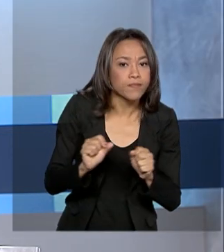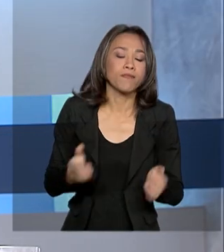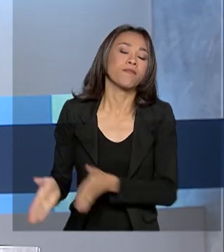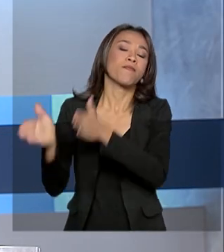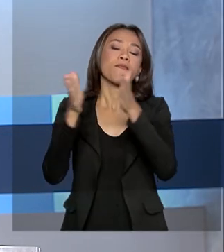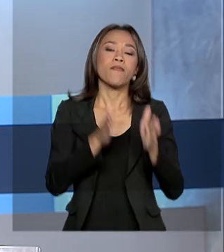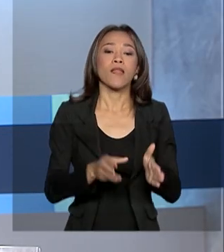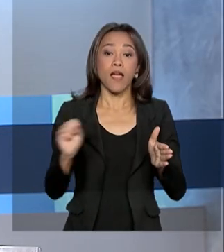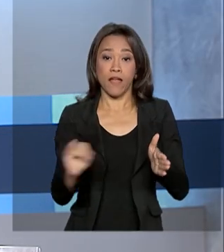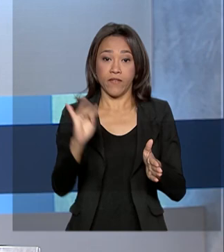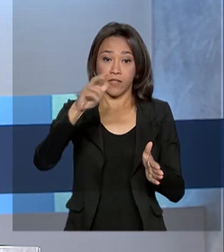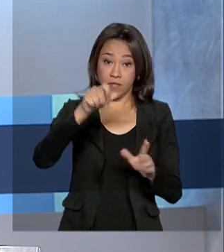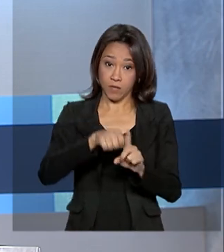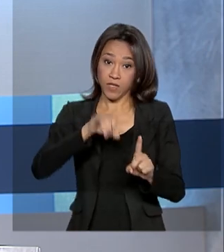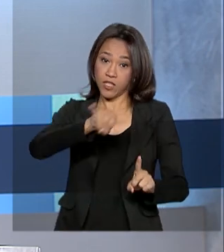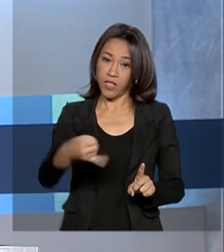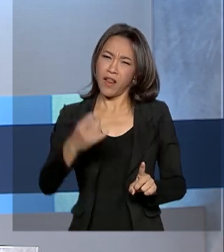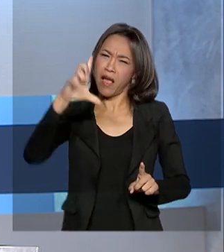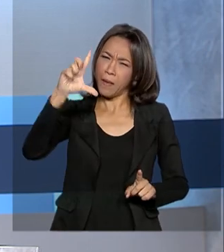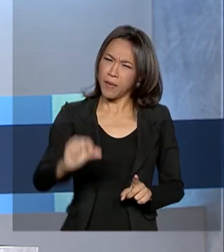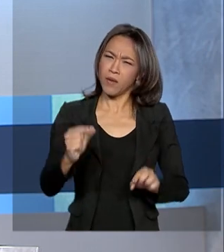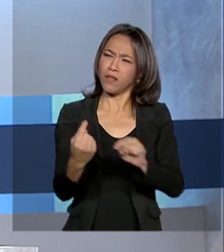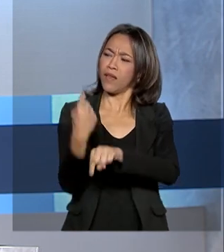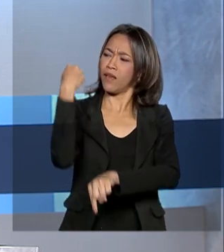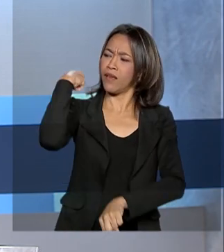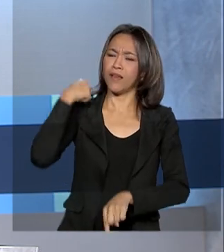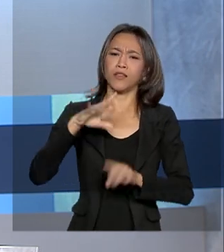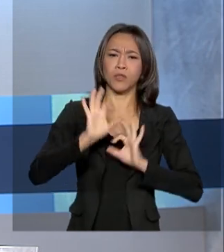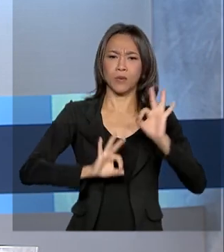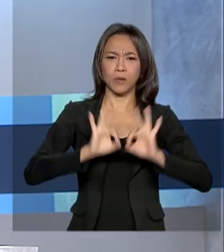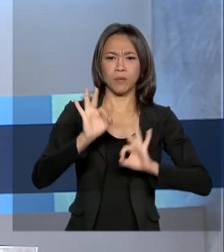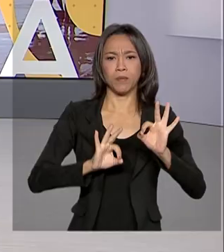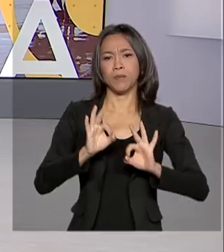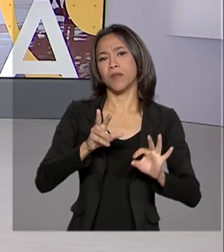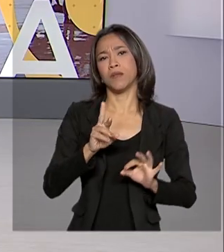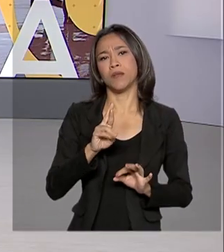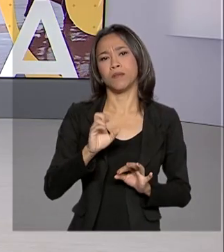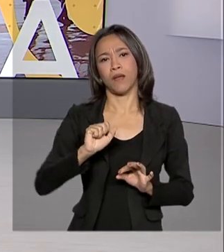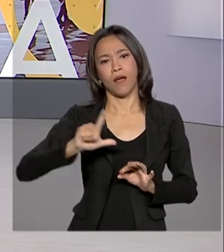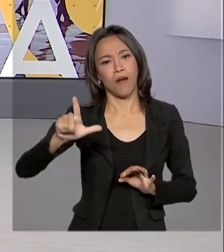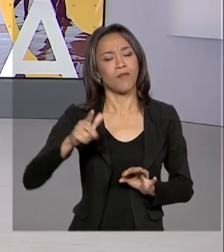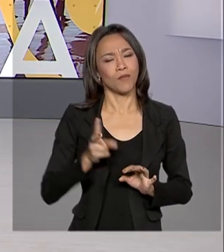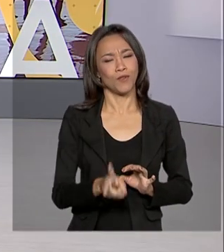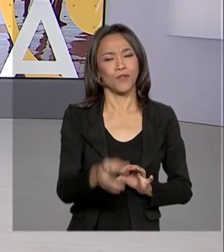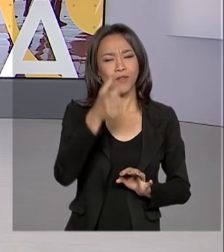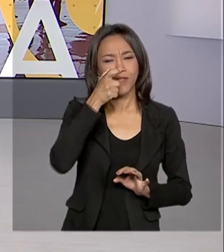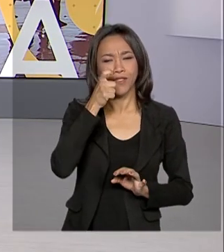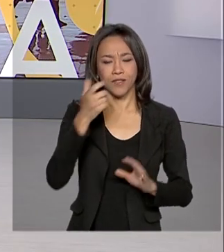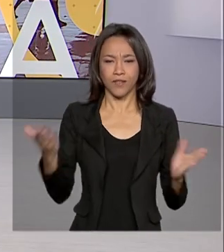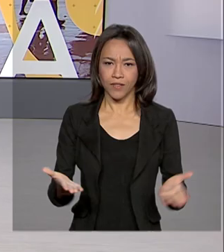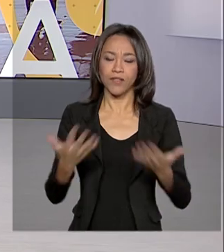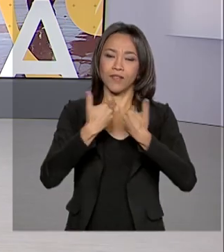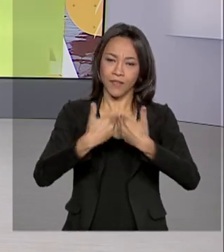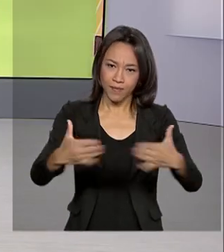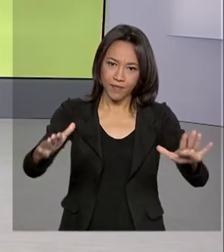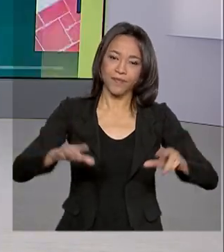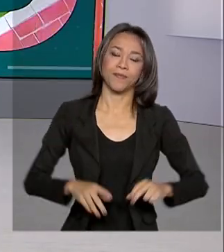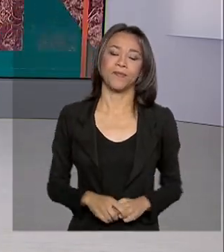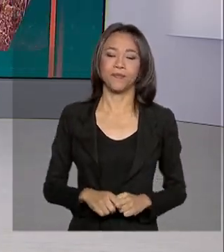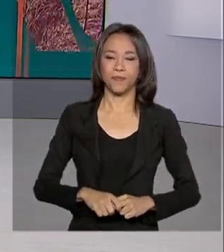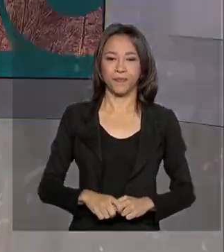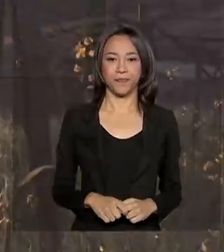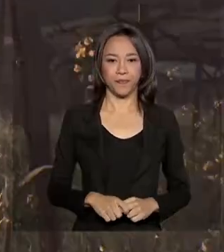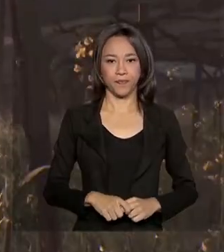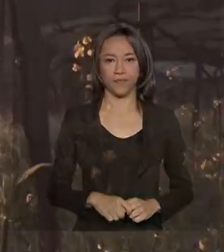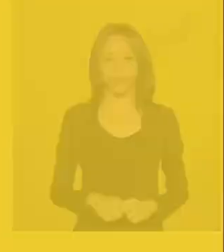janeiro é a menor para o mês desde o início do Plano Real. Fique com a gente, o Brasil em dia já está no ar.